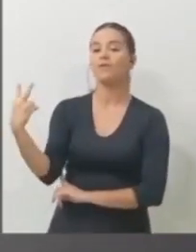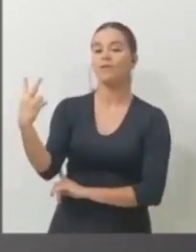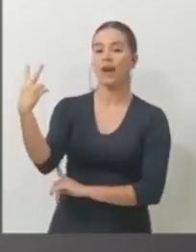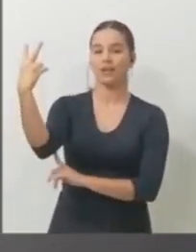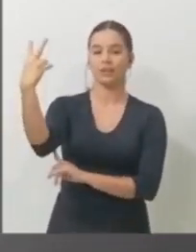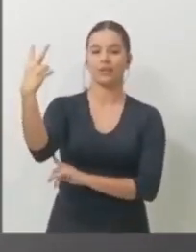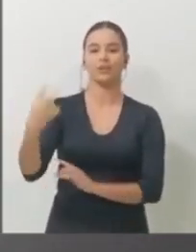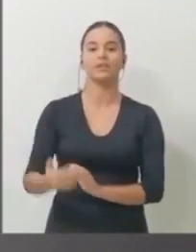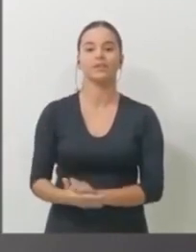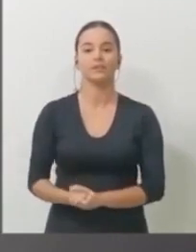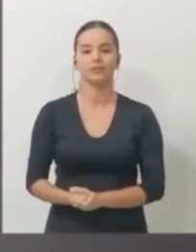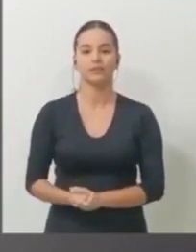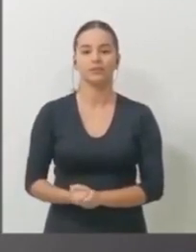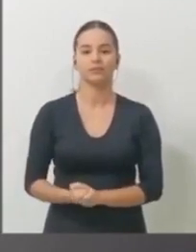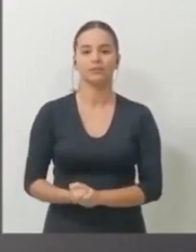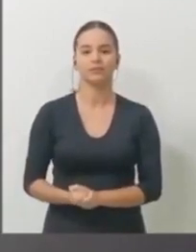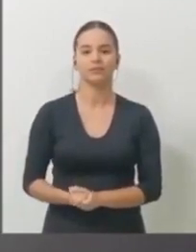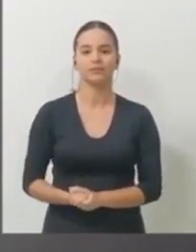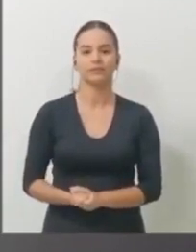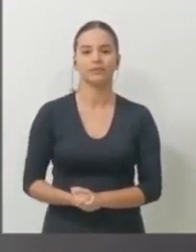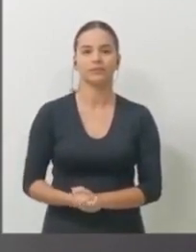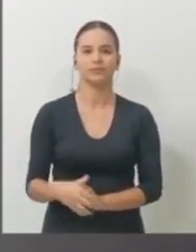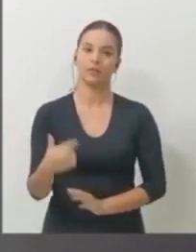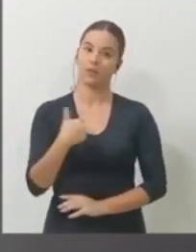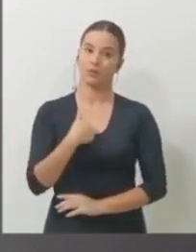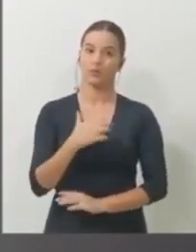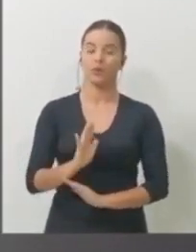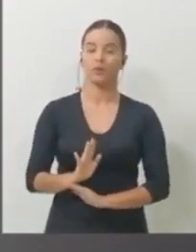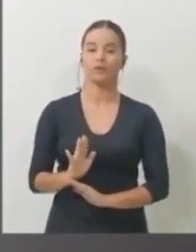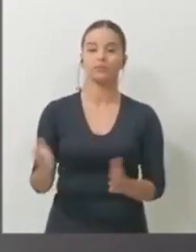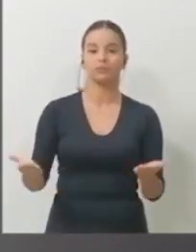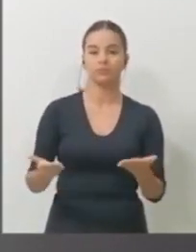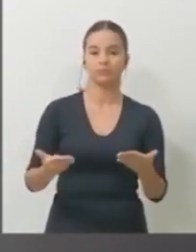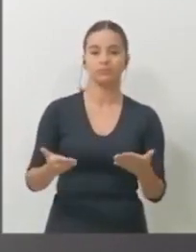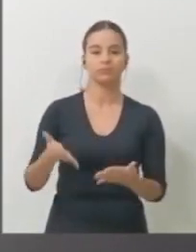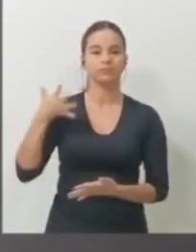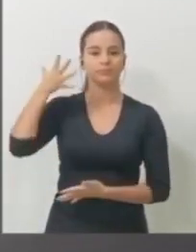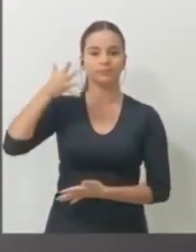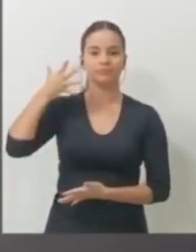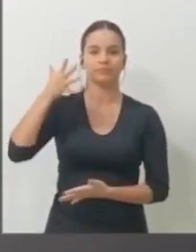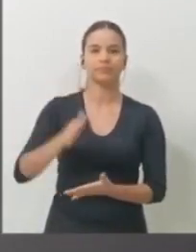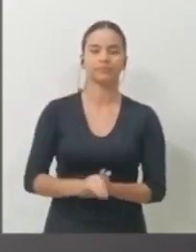exatamente o magistério. Eu estou com a palavra. Eu estou com a palavra. Você devia... Candidata, por favor.